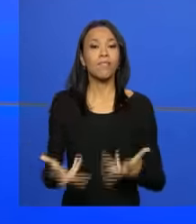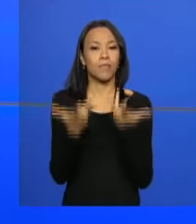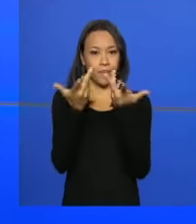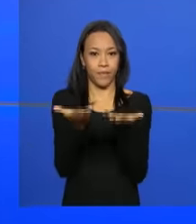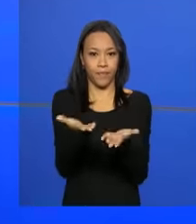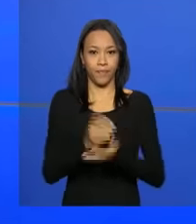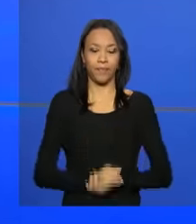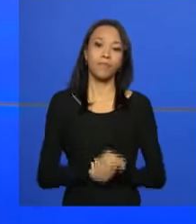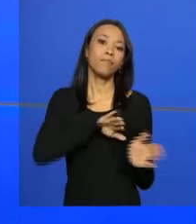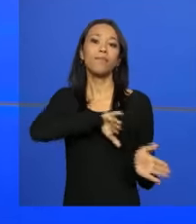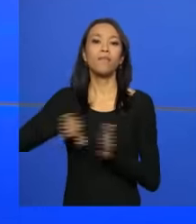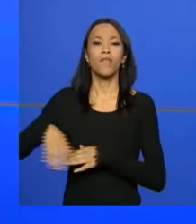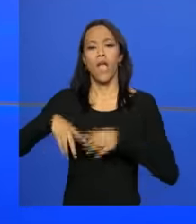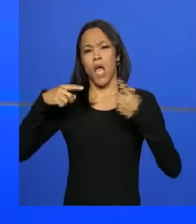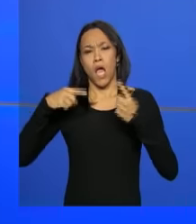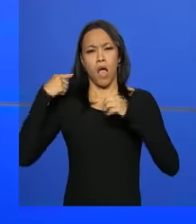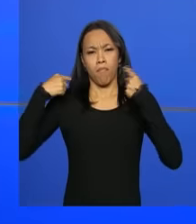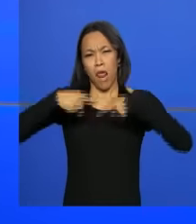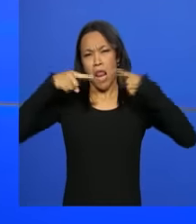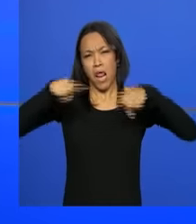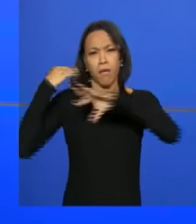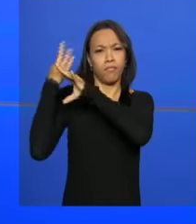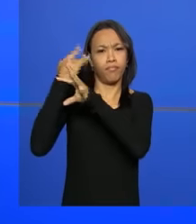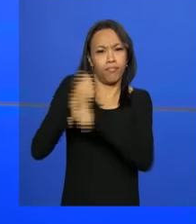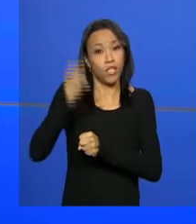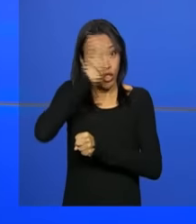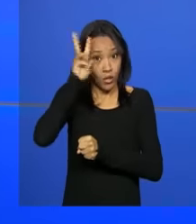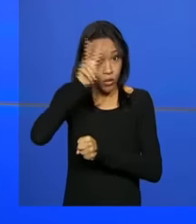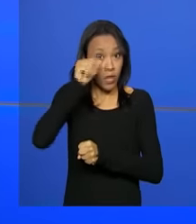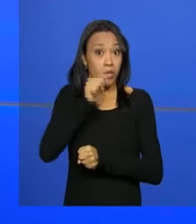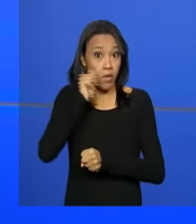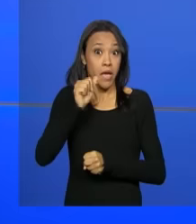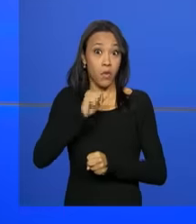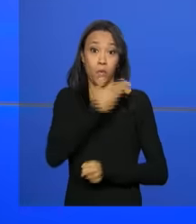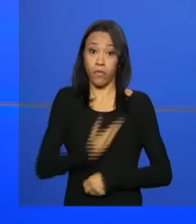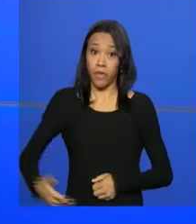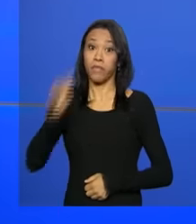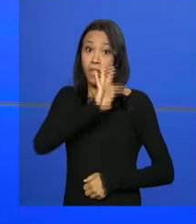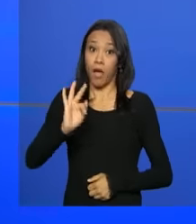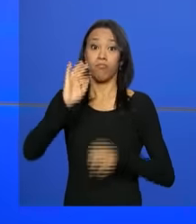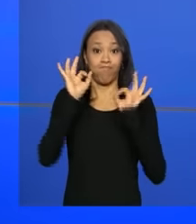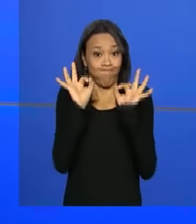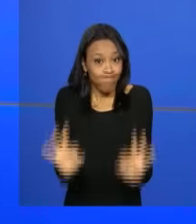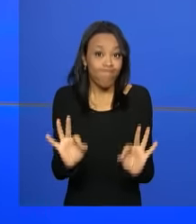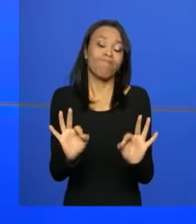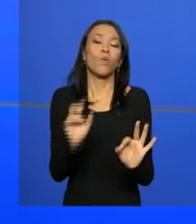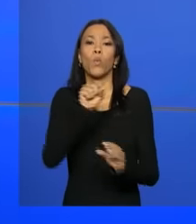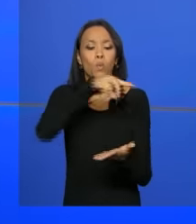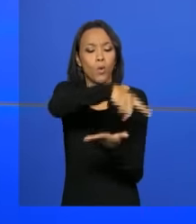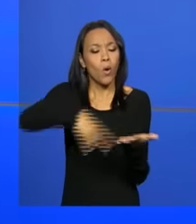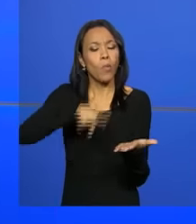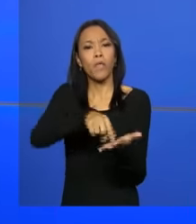Planalto. Uma reivindicação histórica das mulheres foi atendida pelo governo federal. Uma portaria que determina a oferta